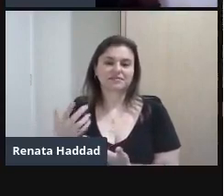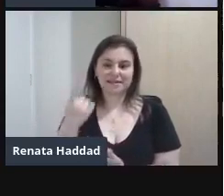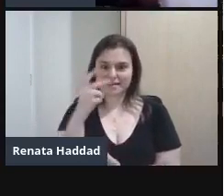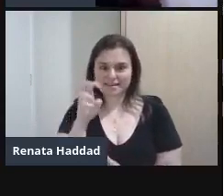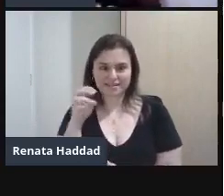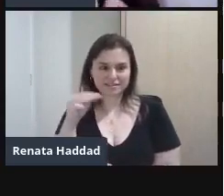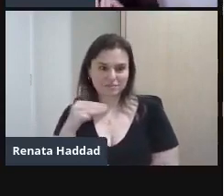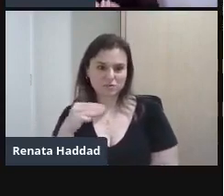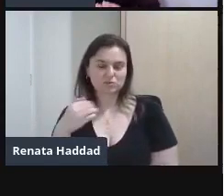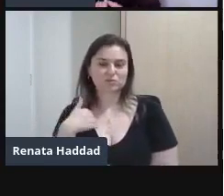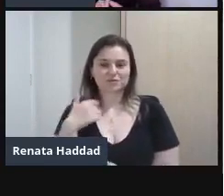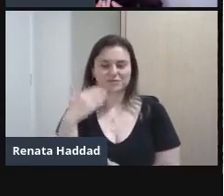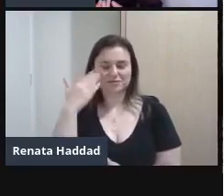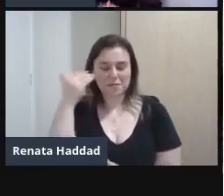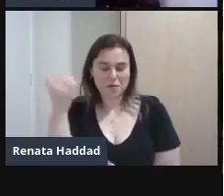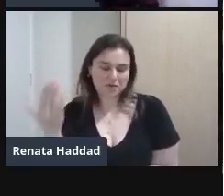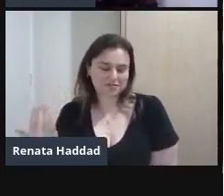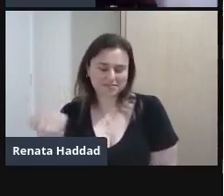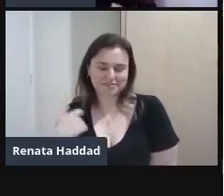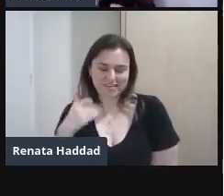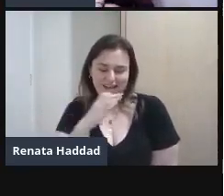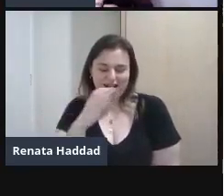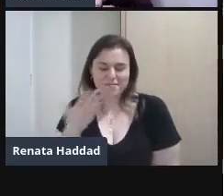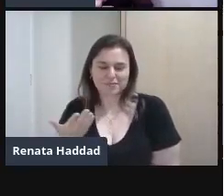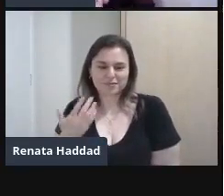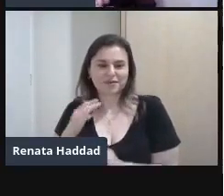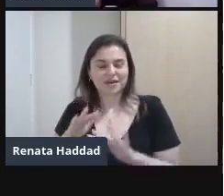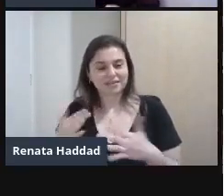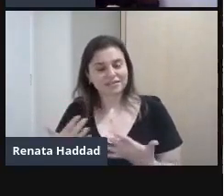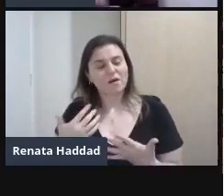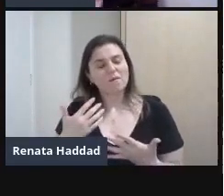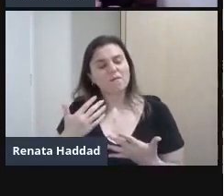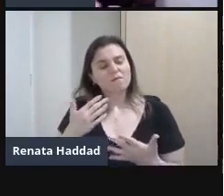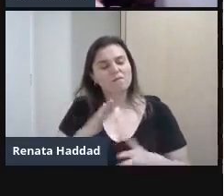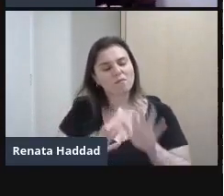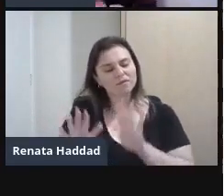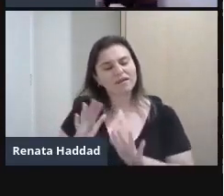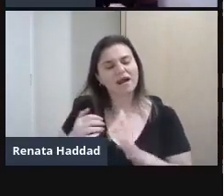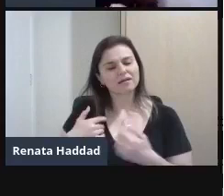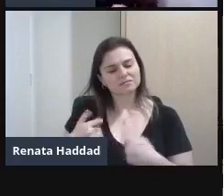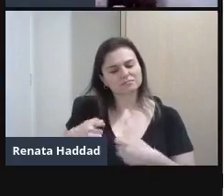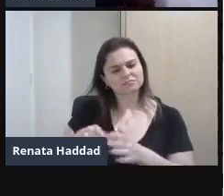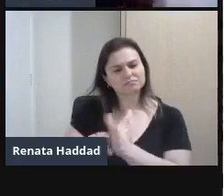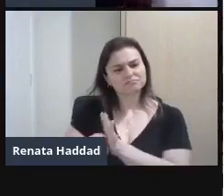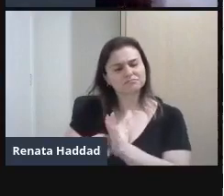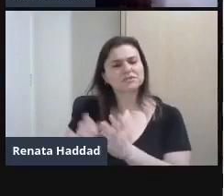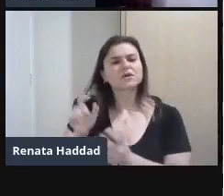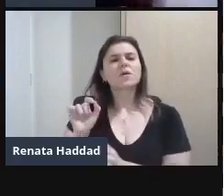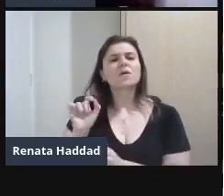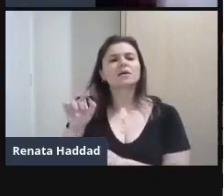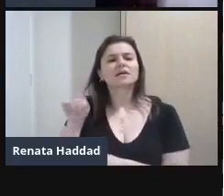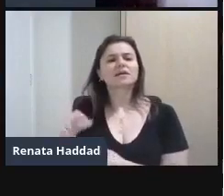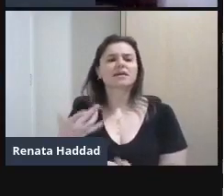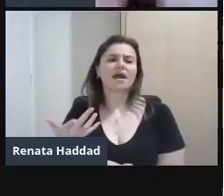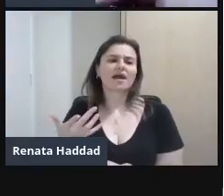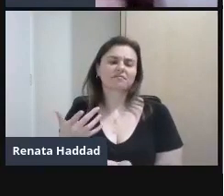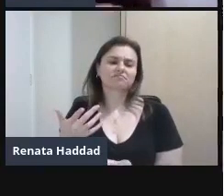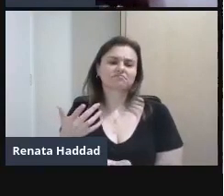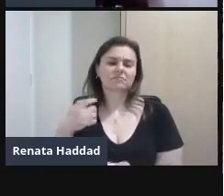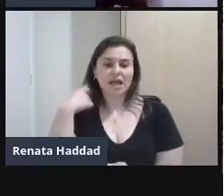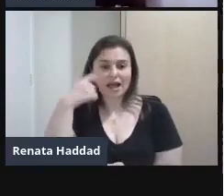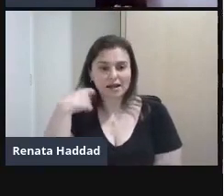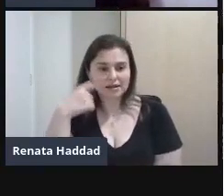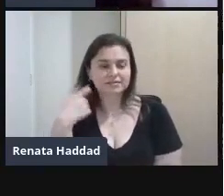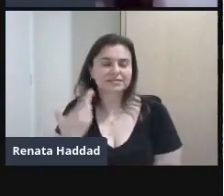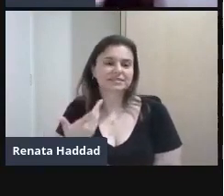Toma bastante cuidado Para a gente Para realmente Pesquisar Qual é o legado Que essa atriz Está deixando Qual é o